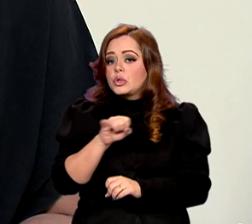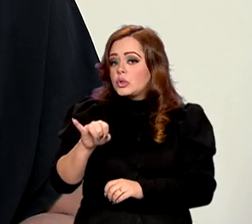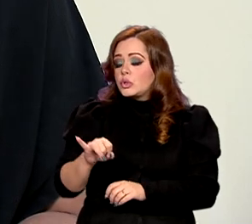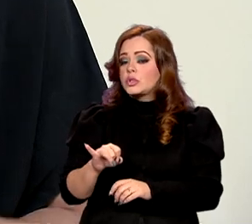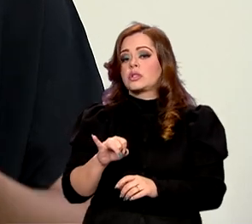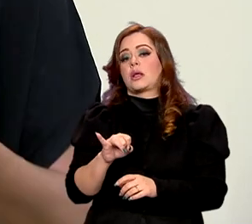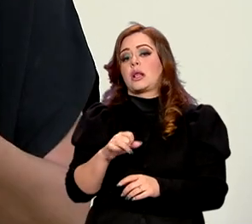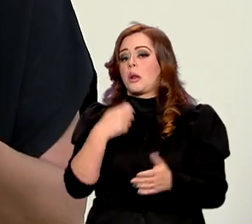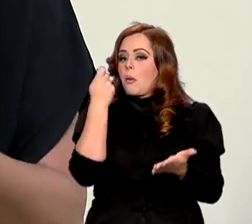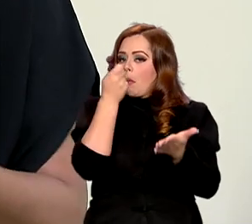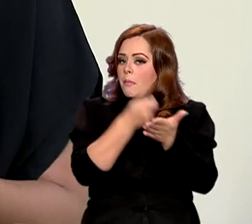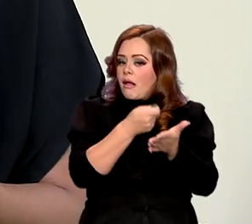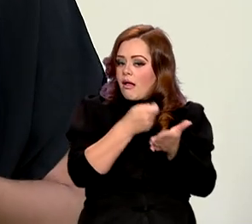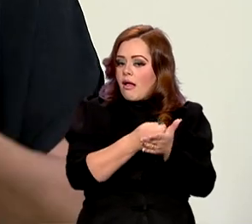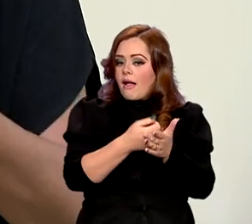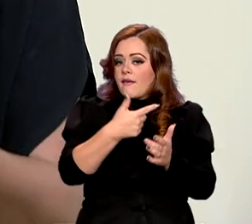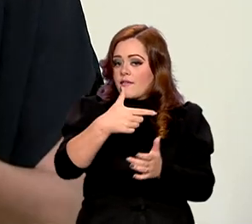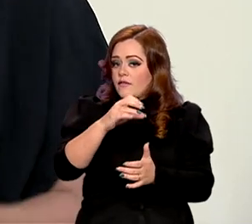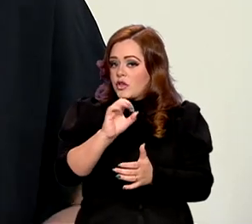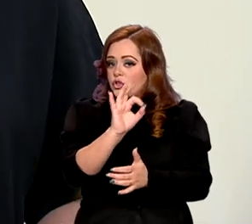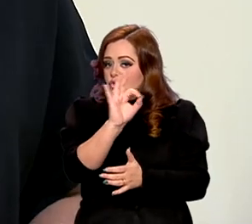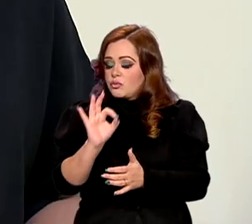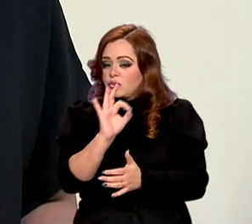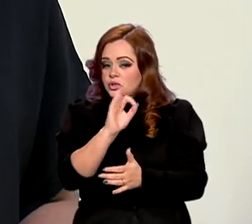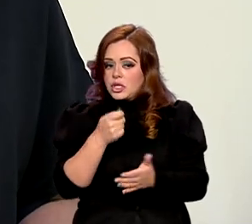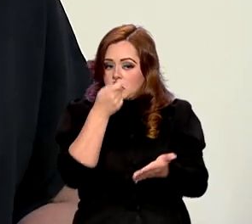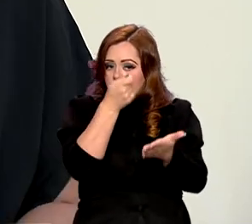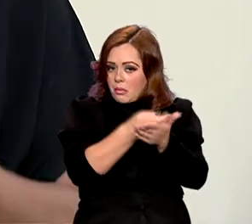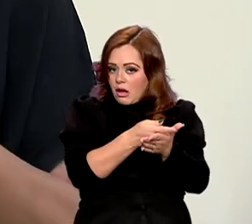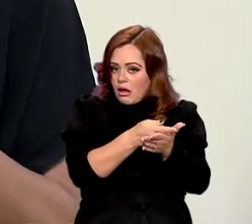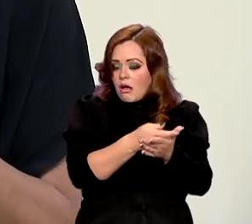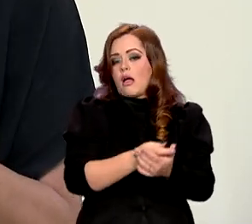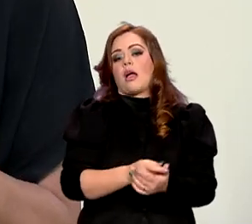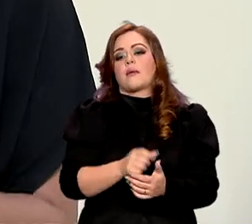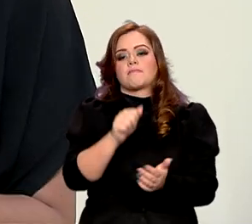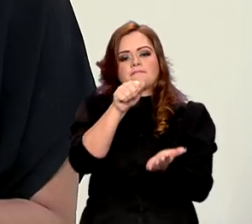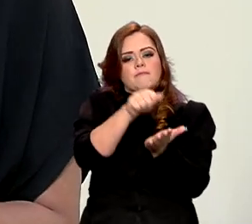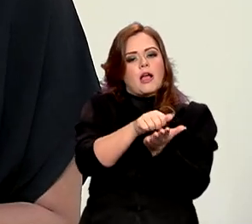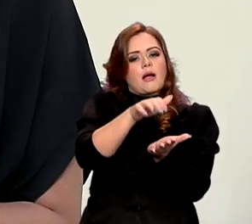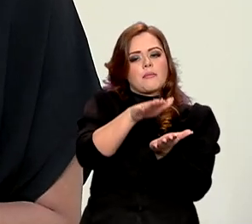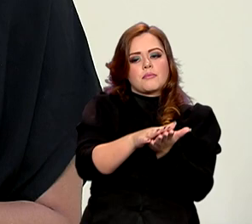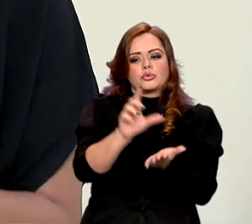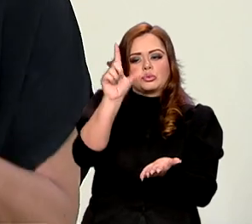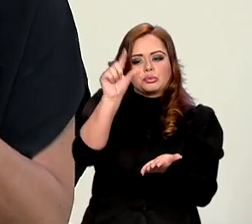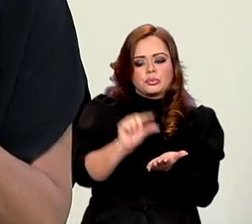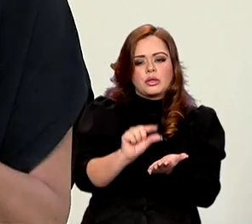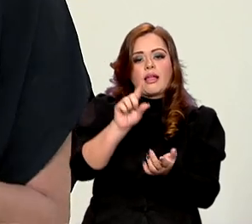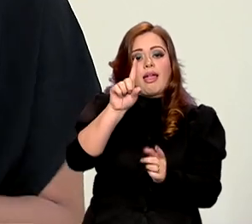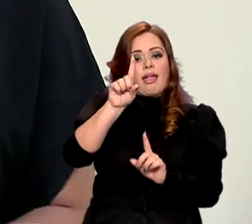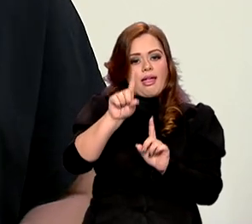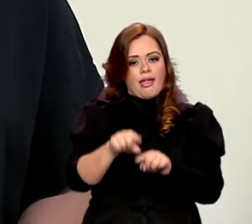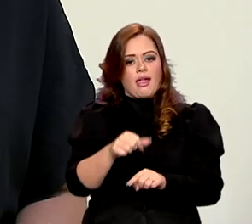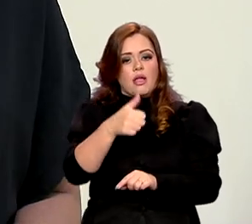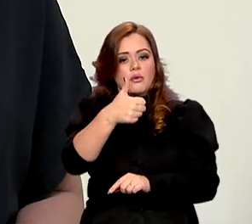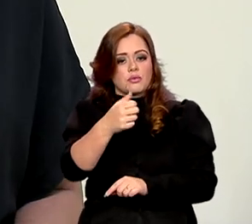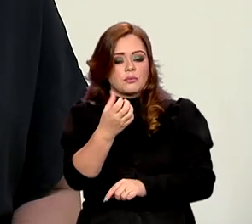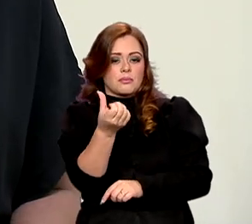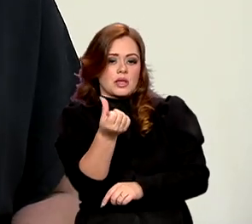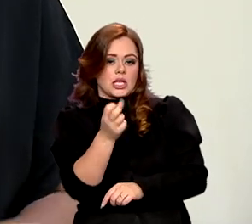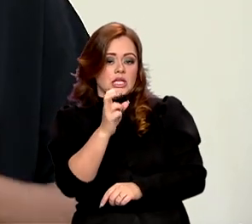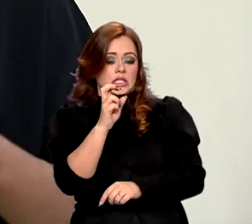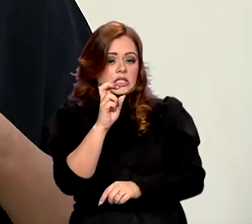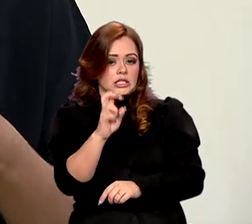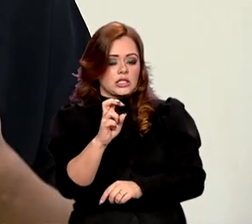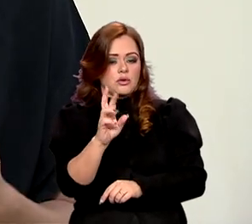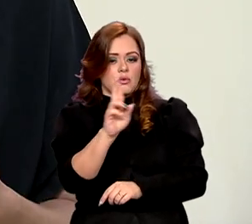ultrapassar 20% do total a ser pago à Receita, a multa mínima aplicada é de R$ 165